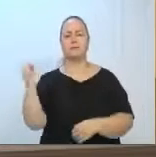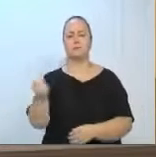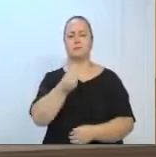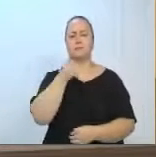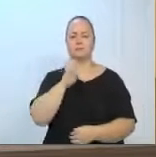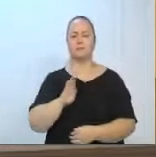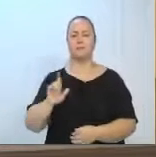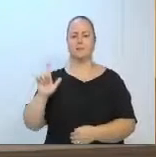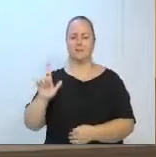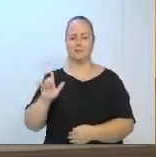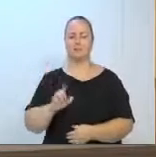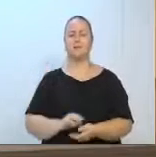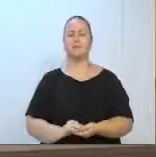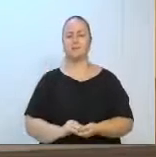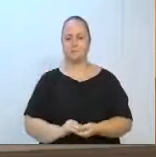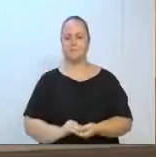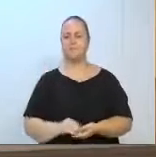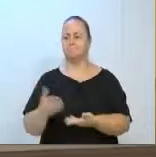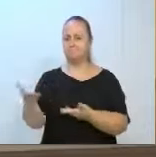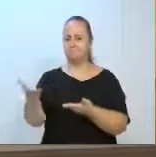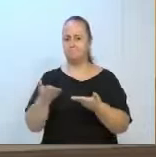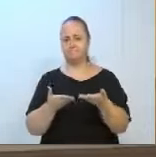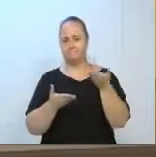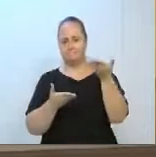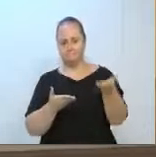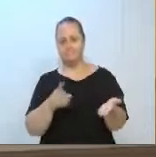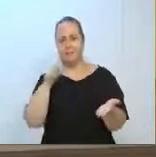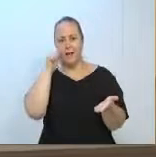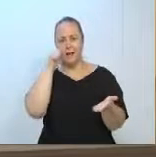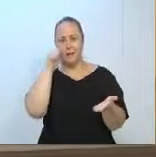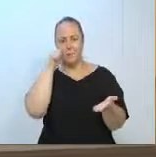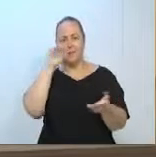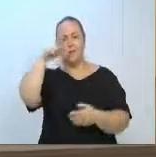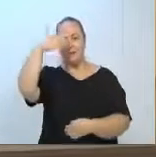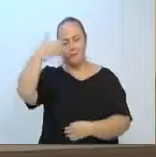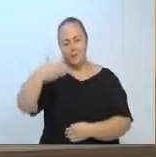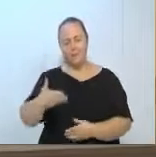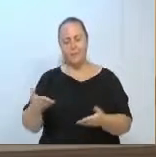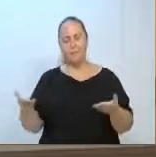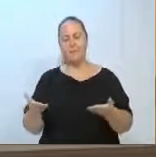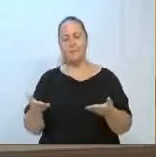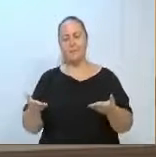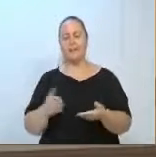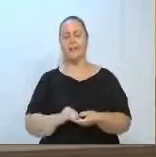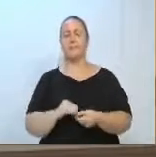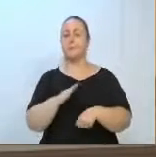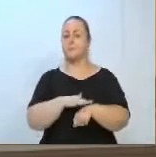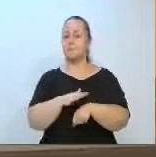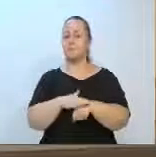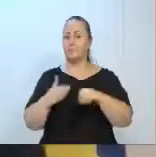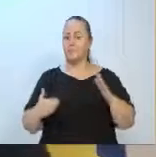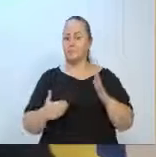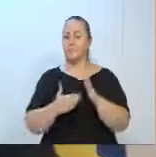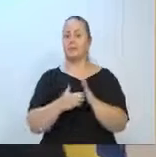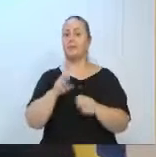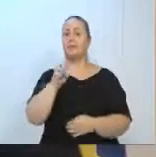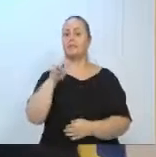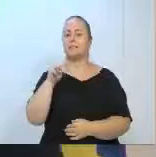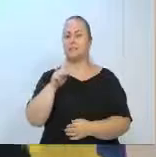Blumenau. Convidamos então o vereador Almir Vieira para prestar sua homenagem com um tempo de até cinco minutos.